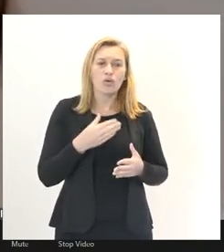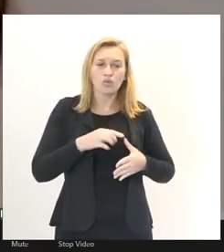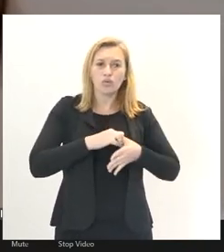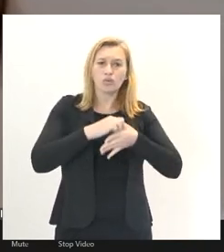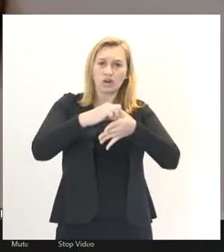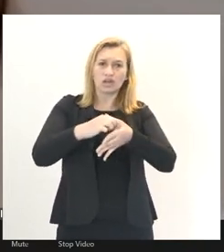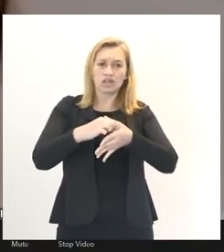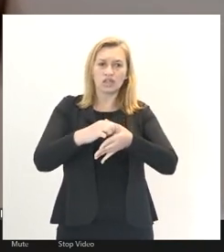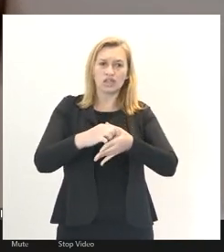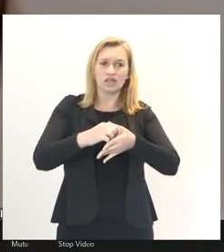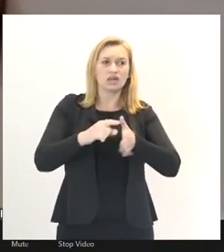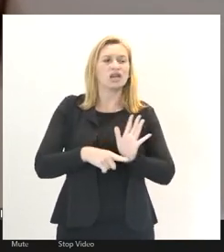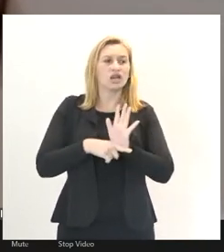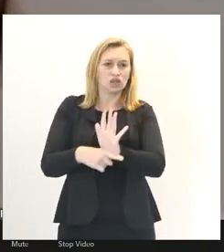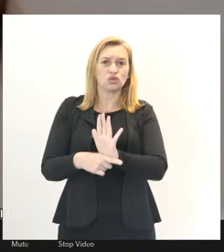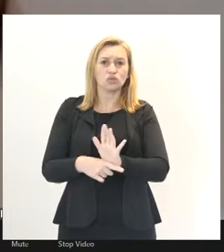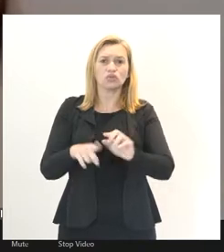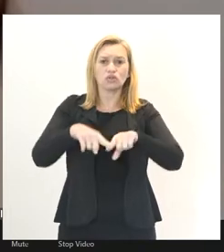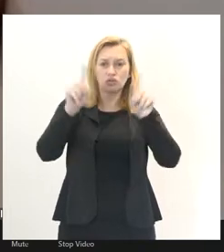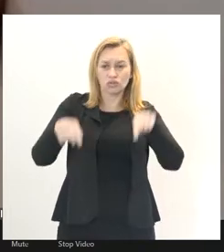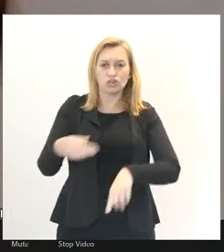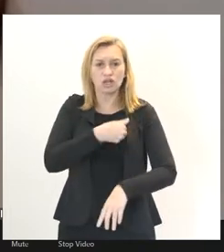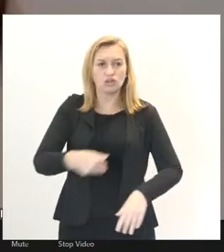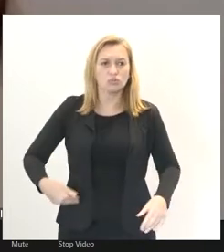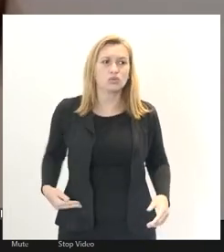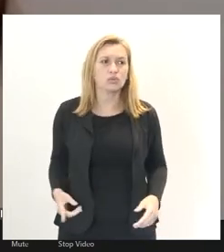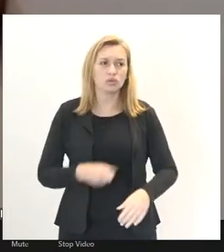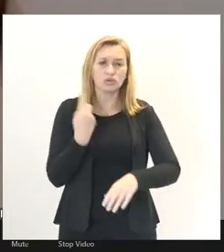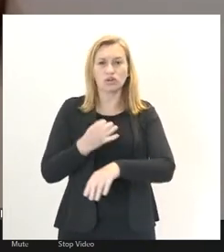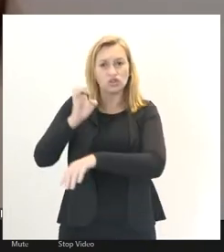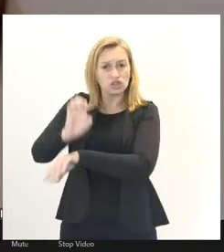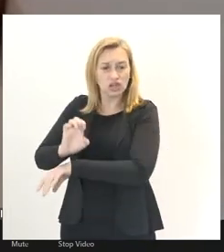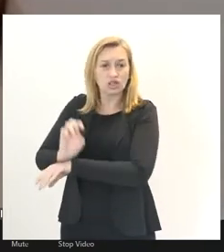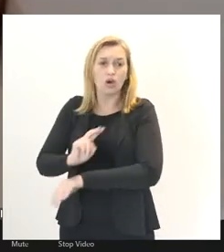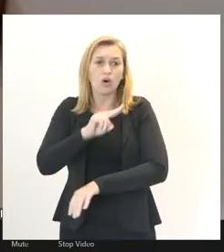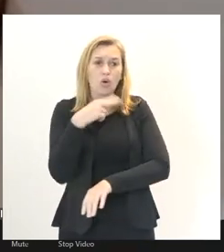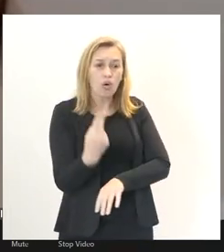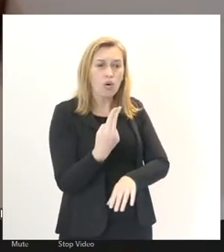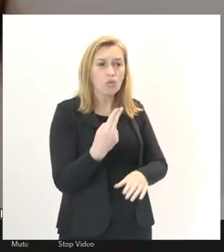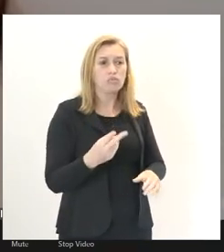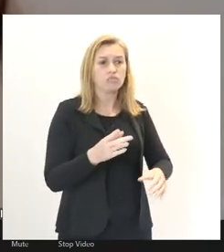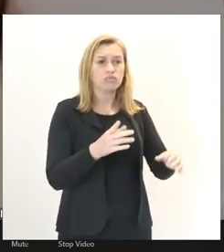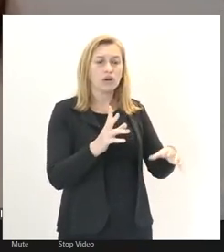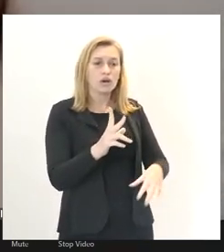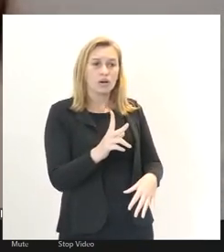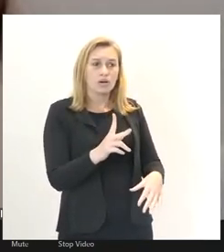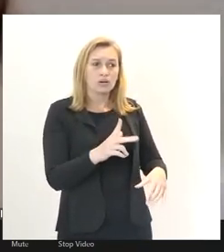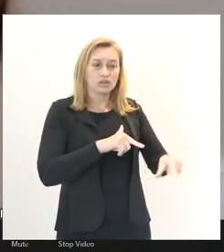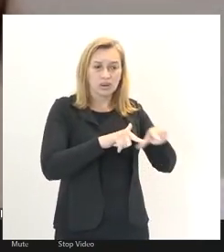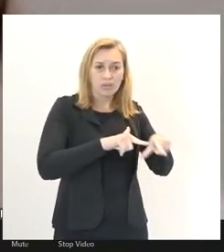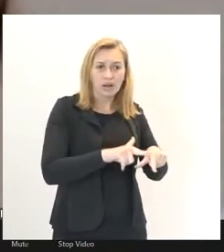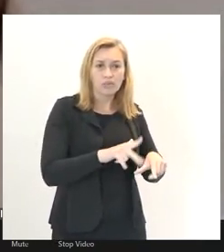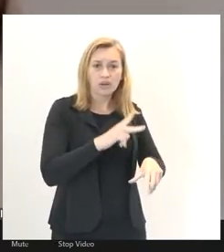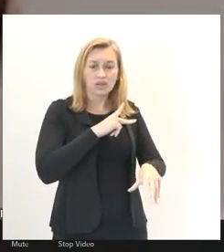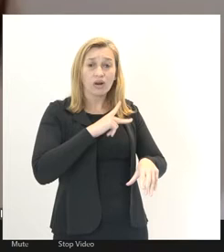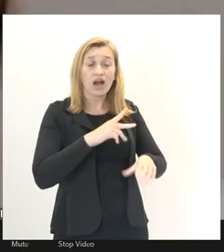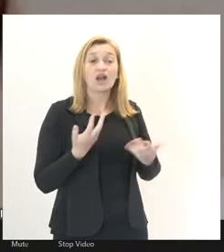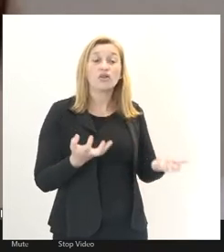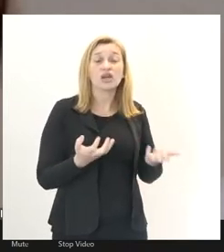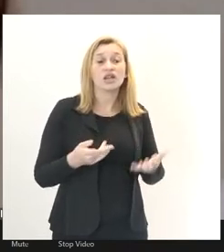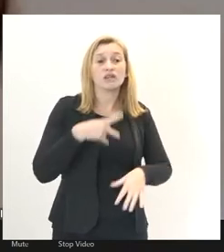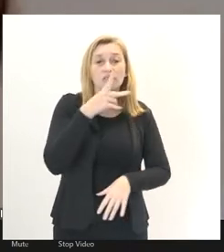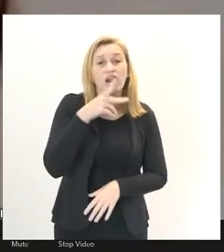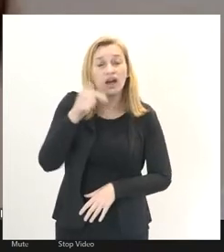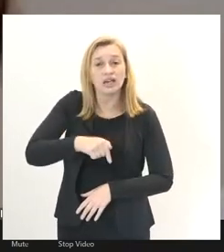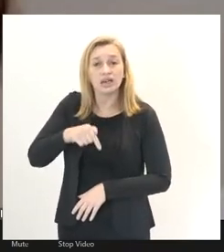trabalhadoras do nosso Estado, seja no segmento público ou no segmento privado. Eu gostaria aqui de reiterar